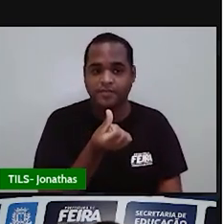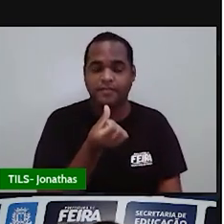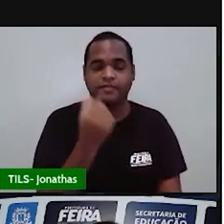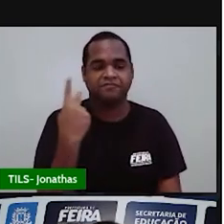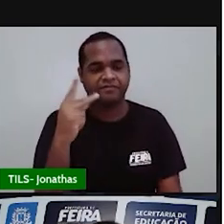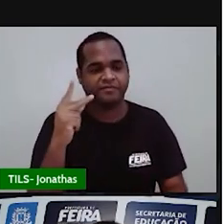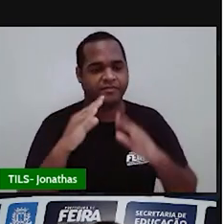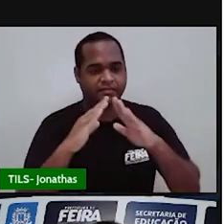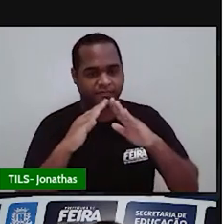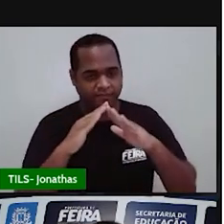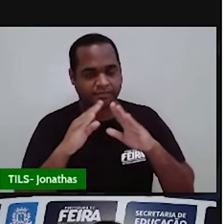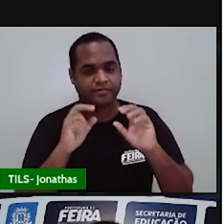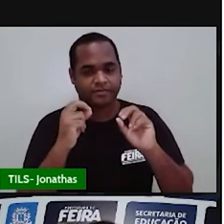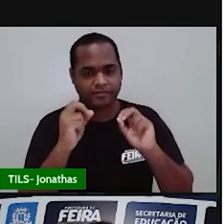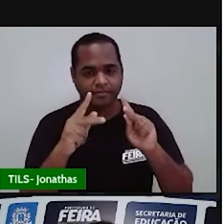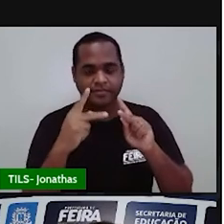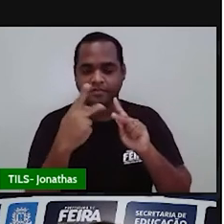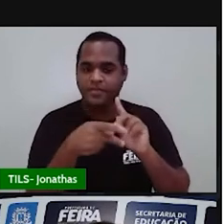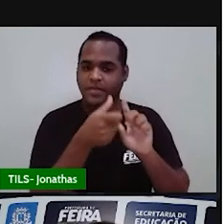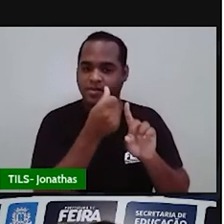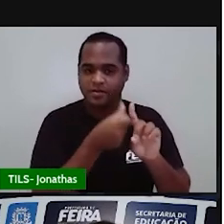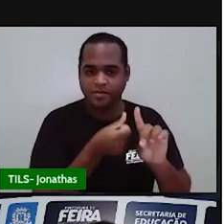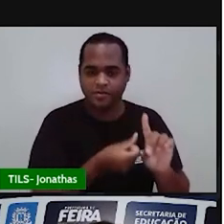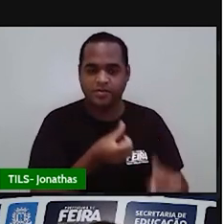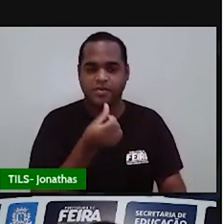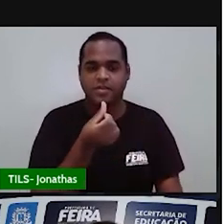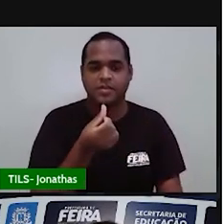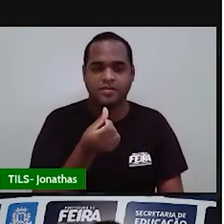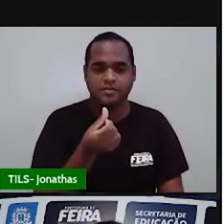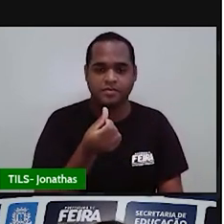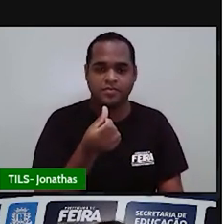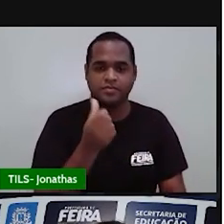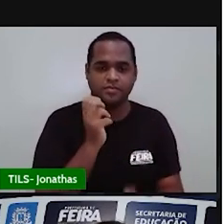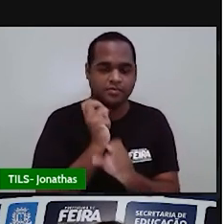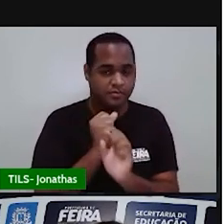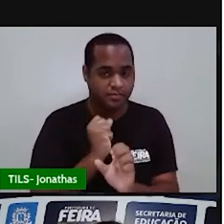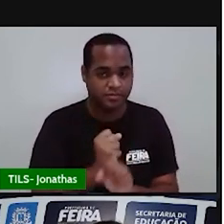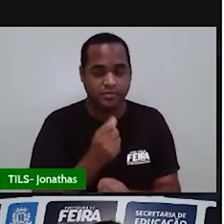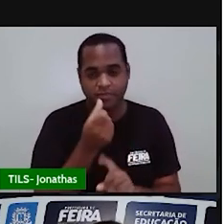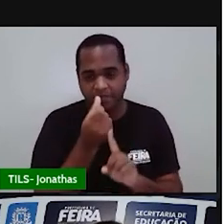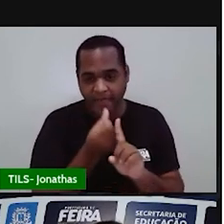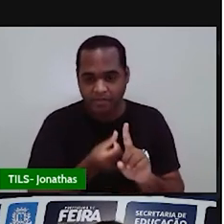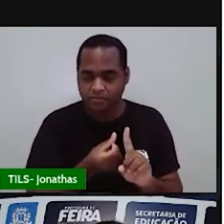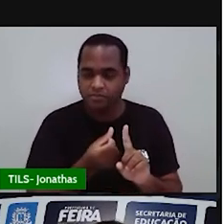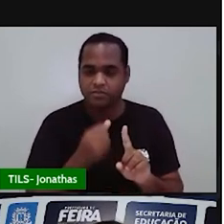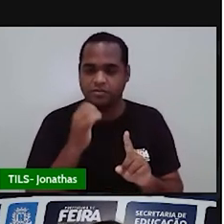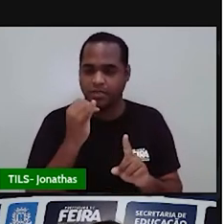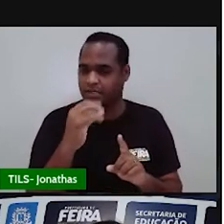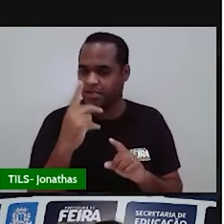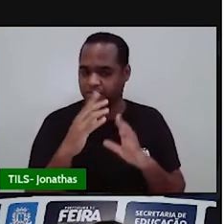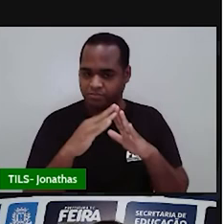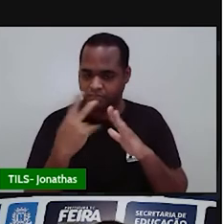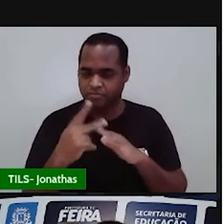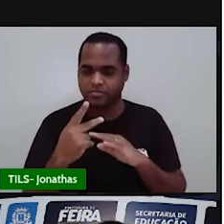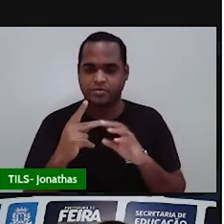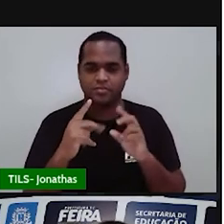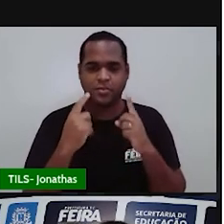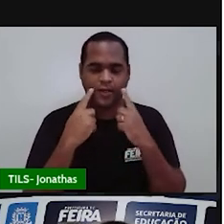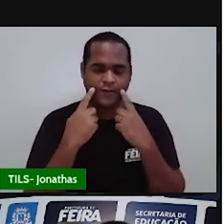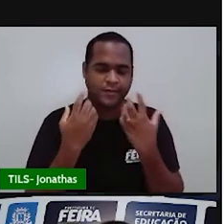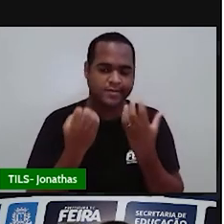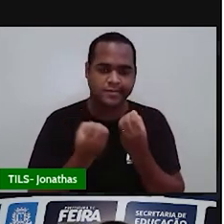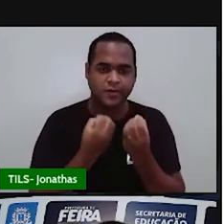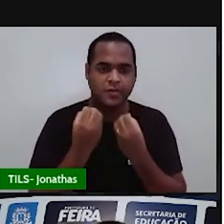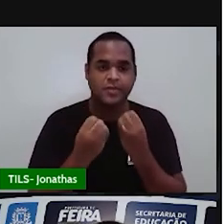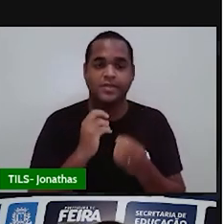casa. Certo? Os últimos seis meses de conta de energia elétrica da sua casa. Tá? Então, vou te dar aí